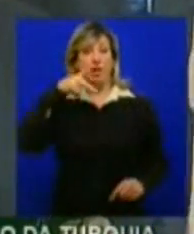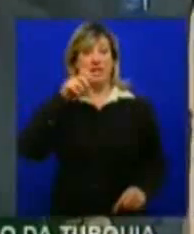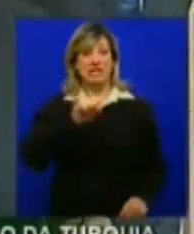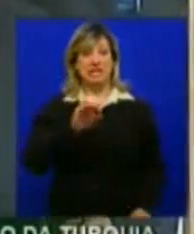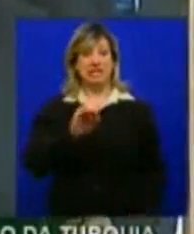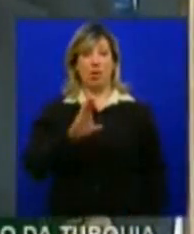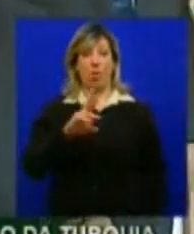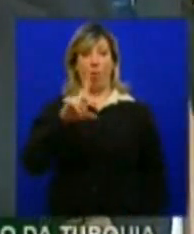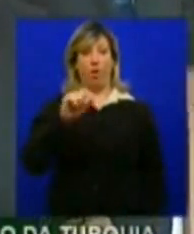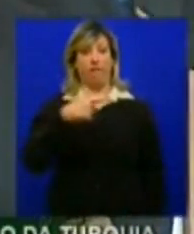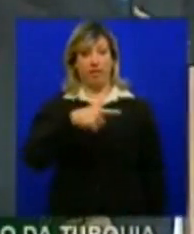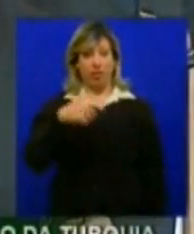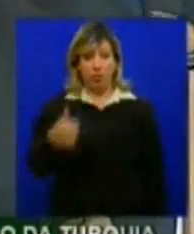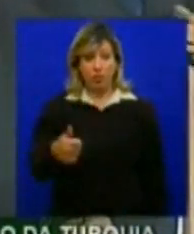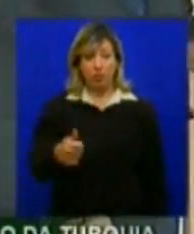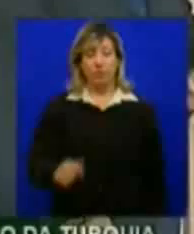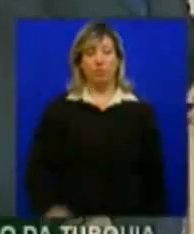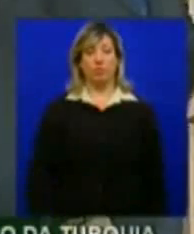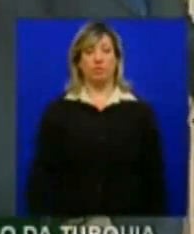XXI